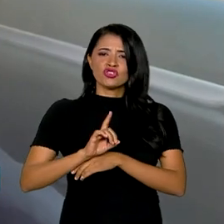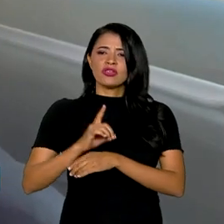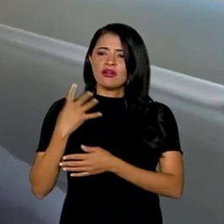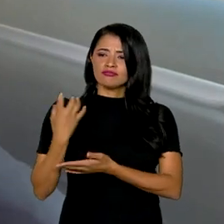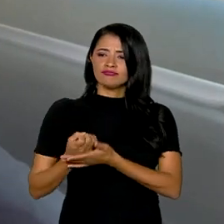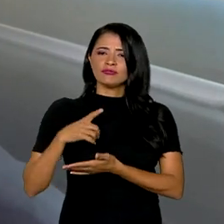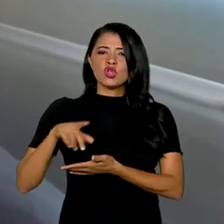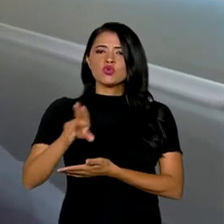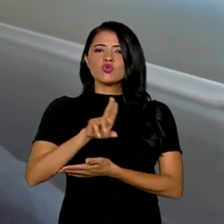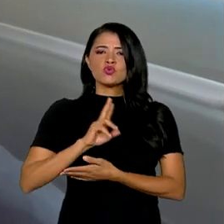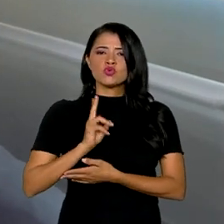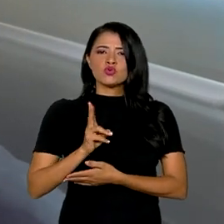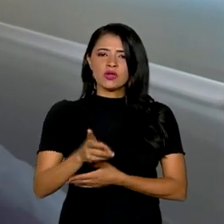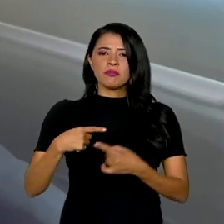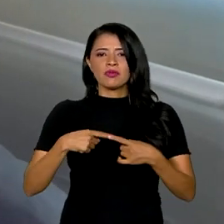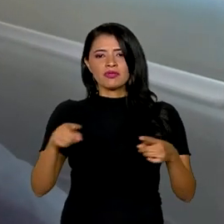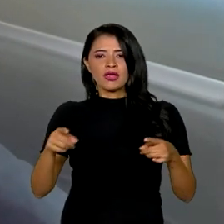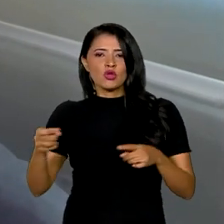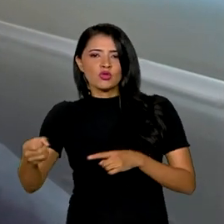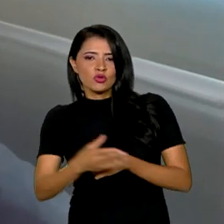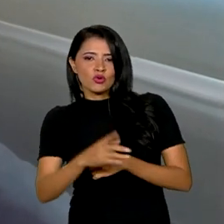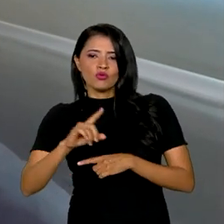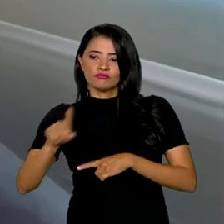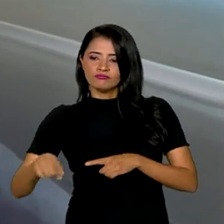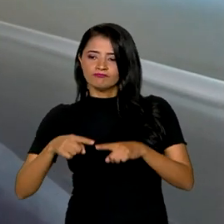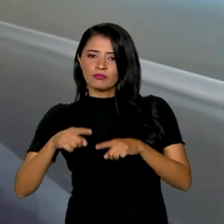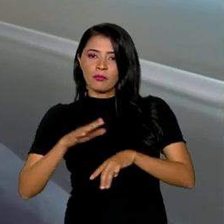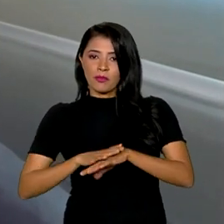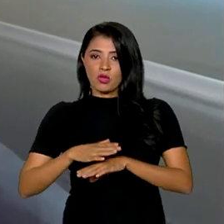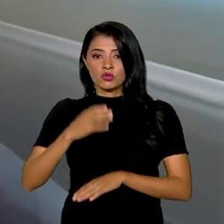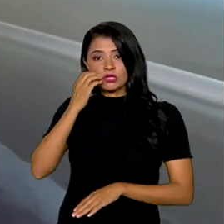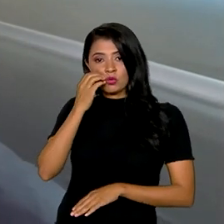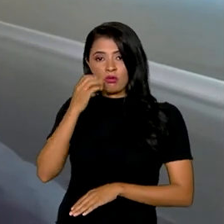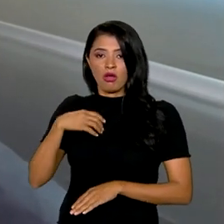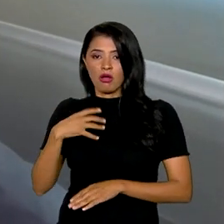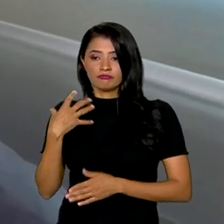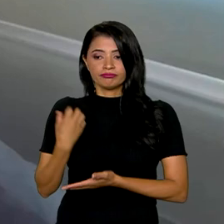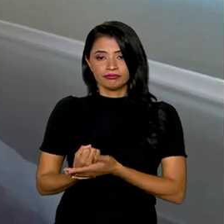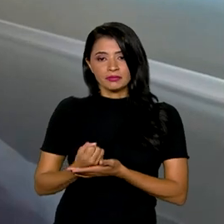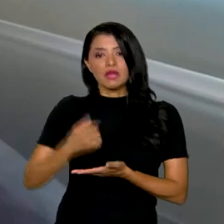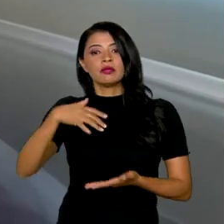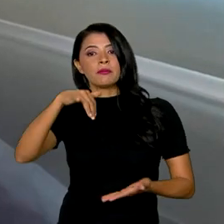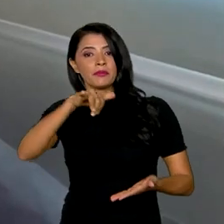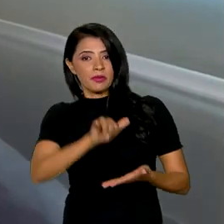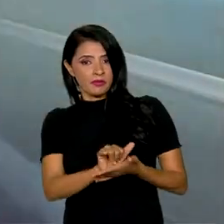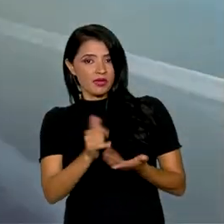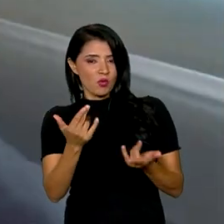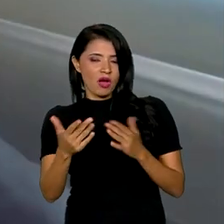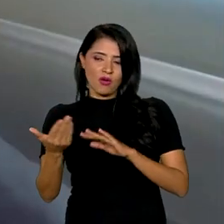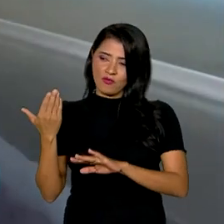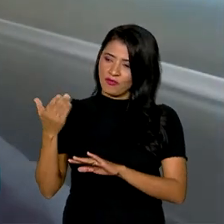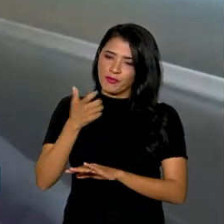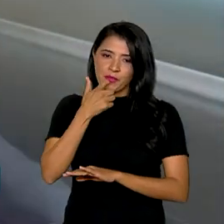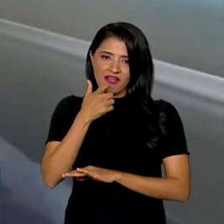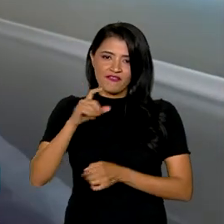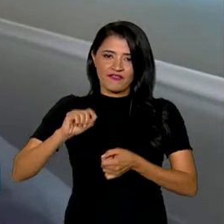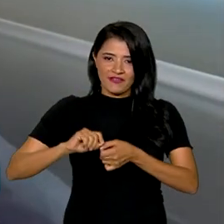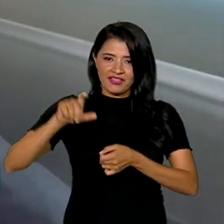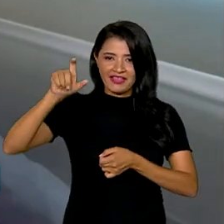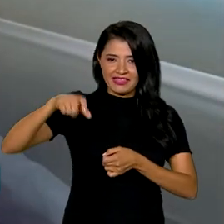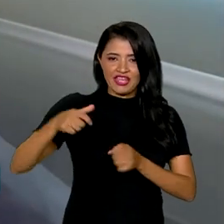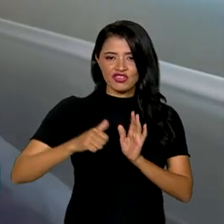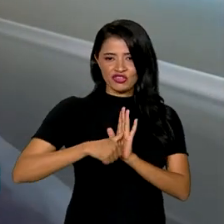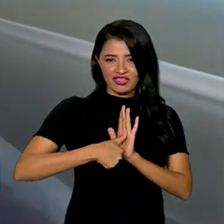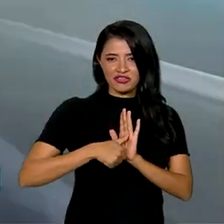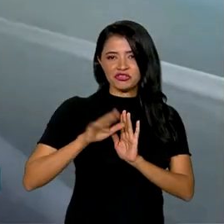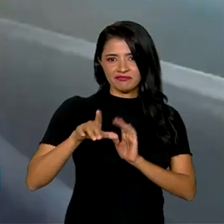utilizo sempre que é lançado um novo, eu atualizo no meu celular, eu coloco o aplicativo, como foi feito há pouco tempo da carteira de identidade